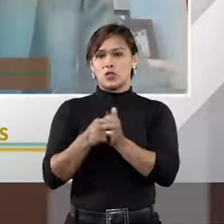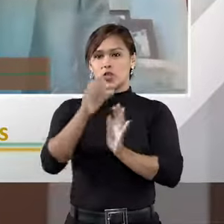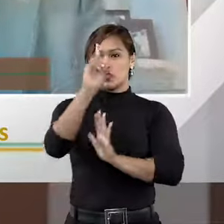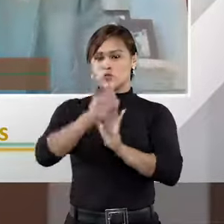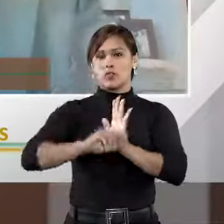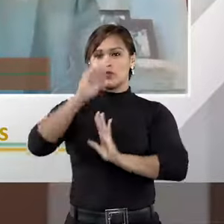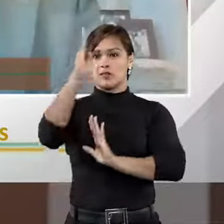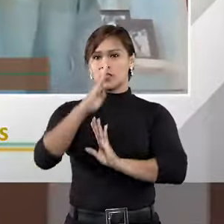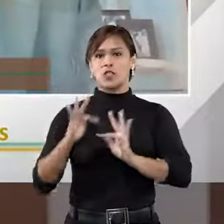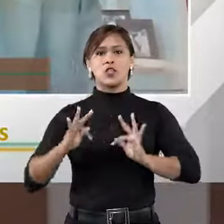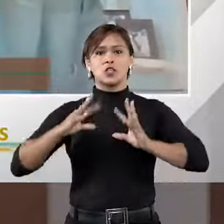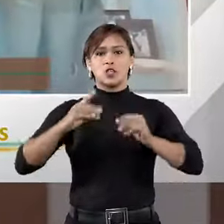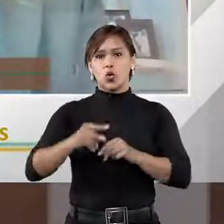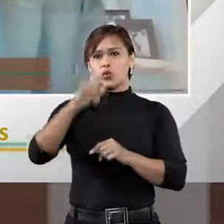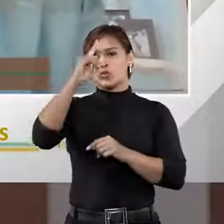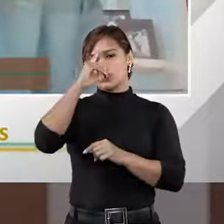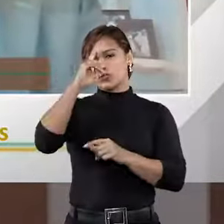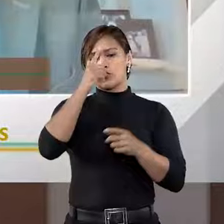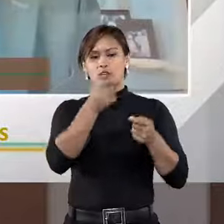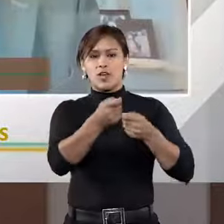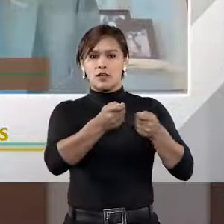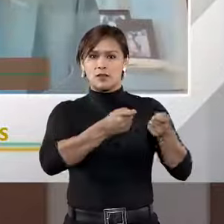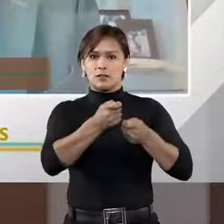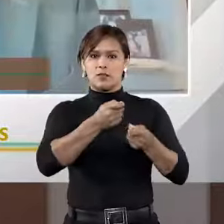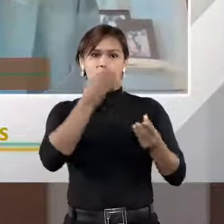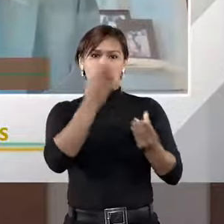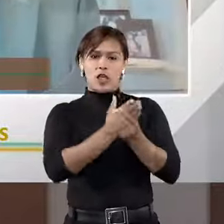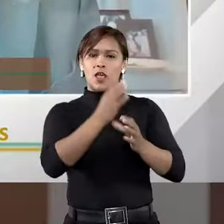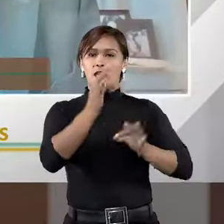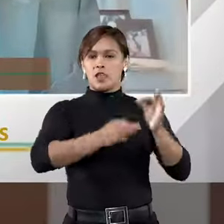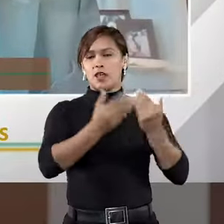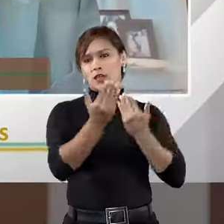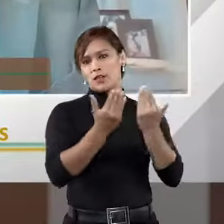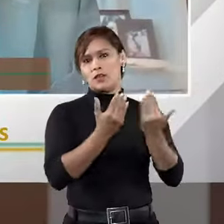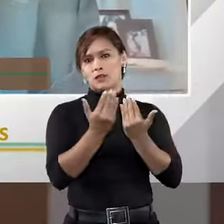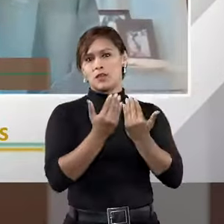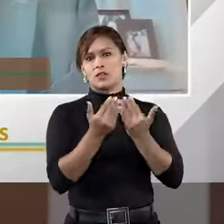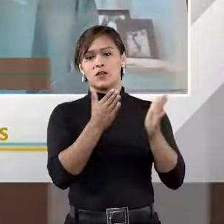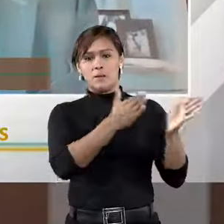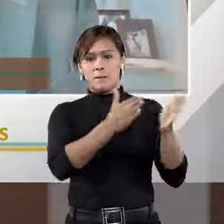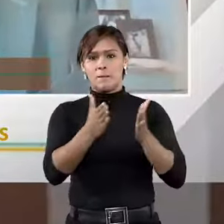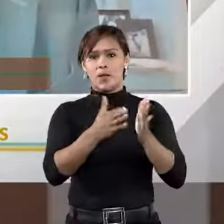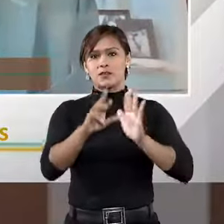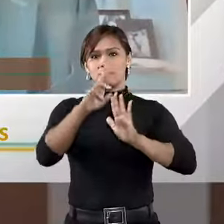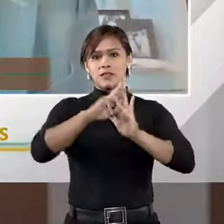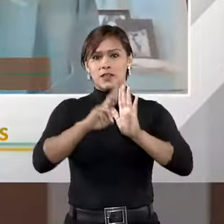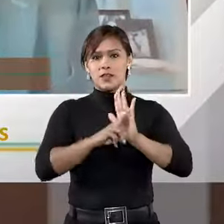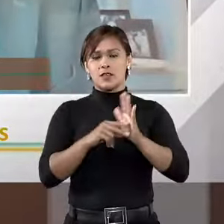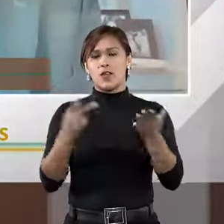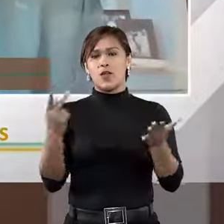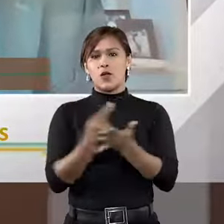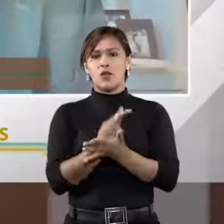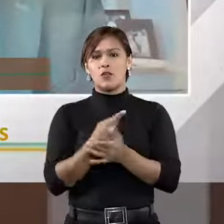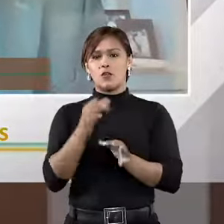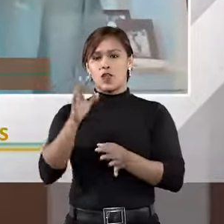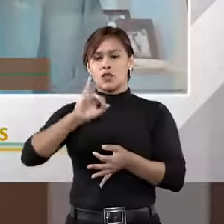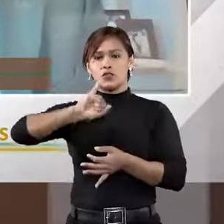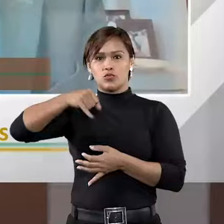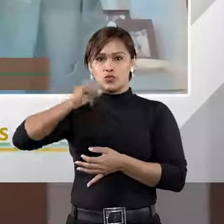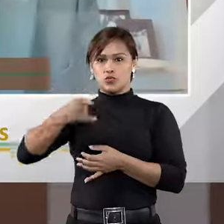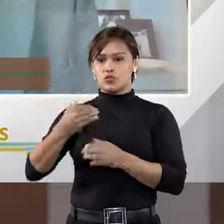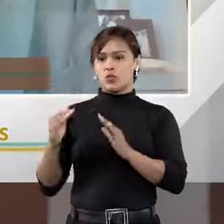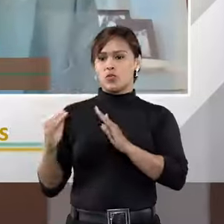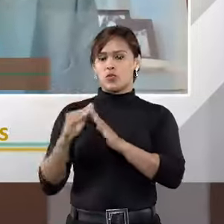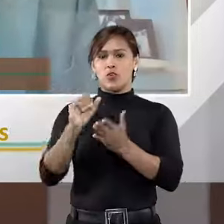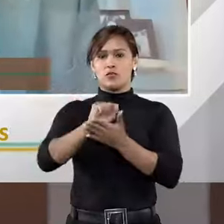brasileiro e todo santo dia o árbitro segue o precedente. Boa parte das nossas regras sobre como é que funcionam juros moratórios